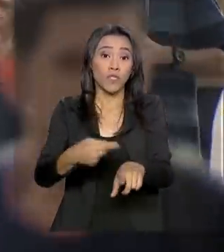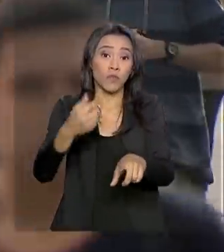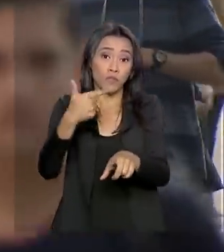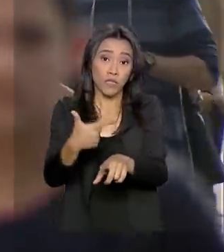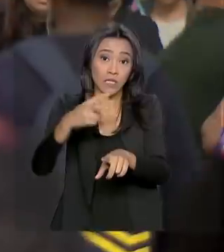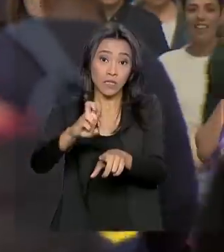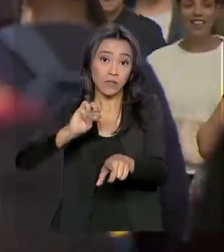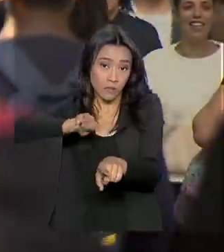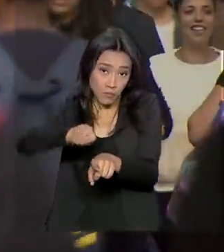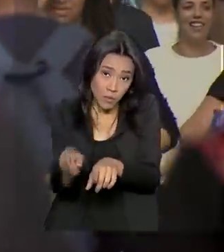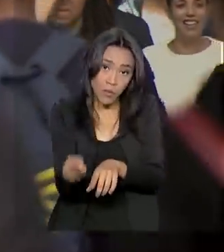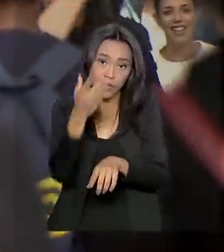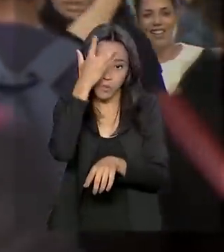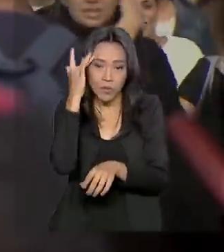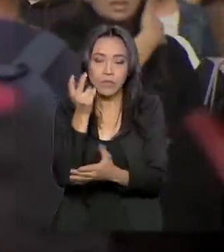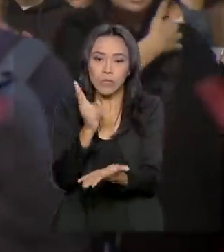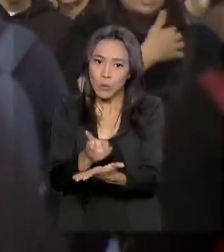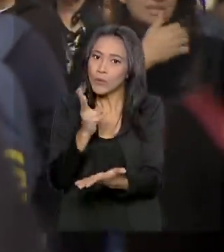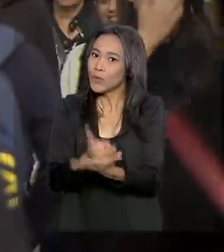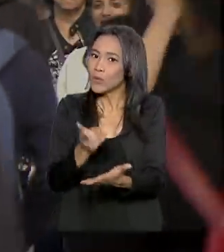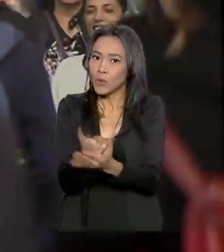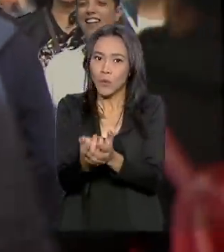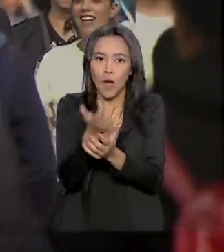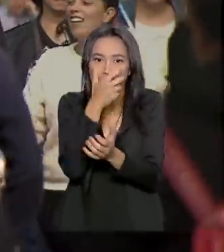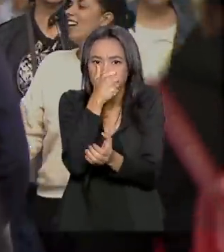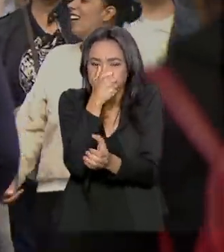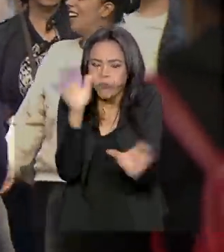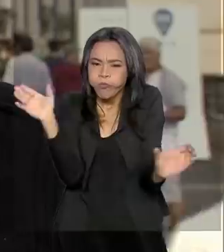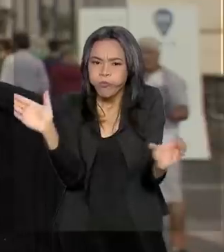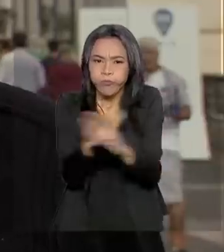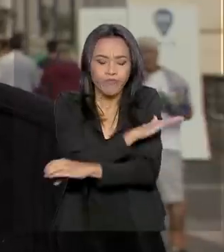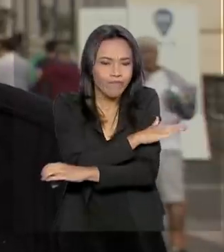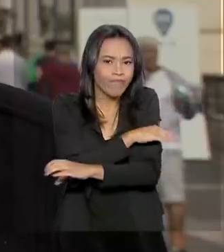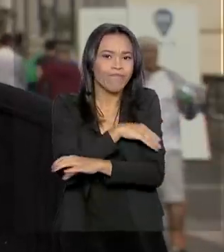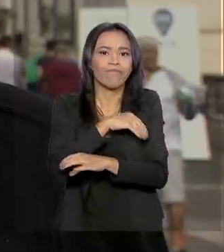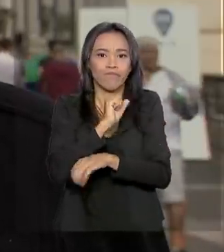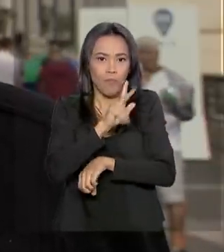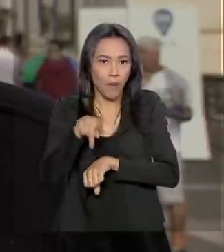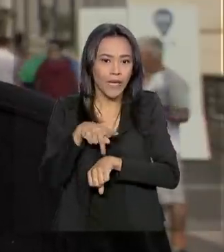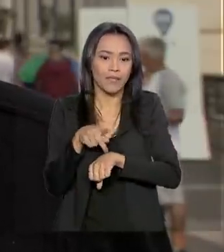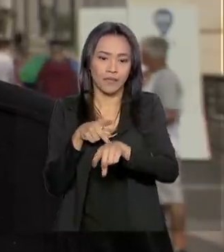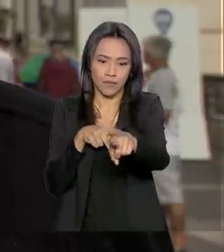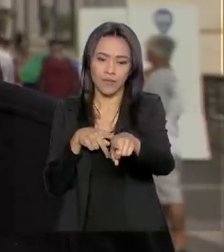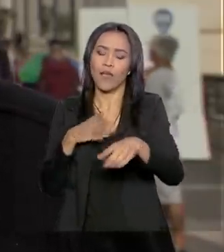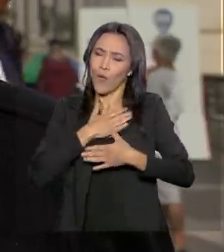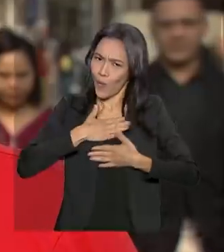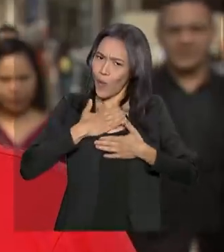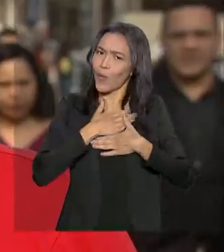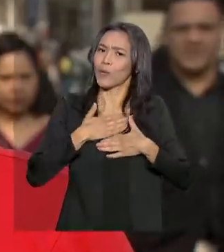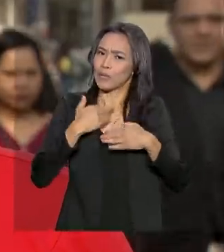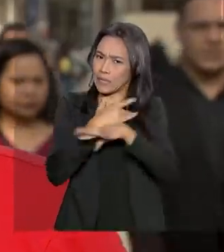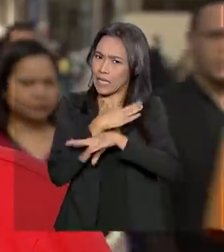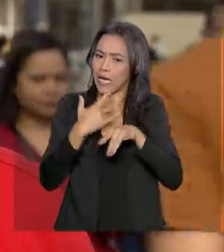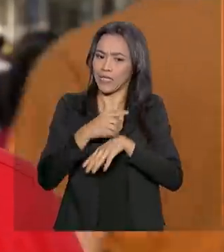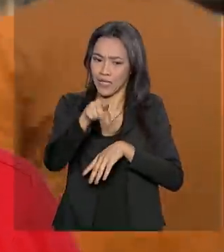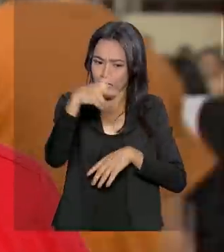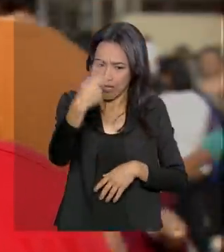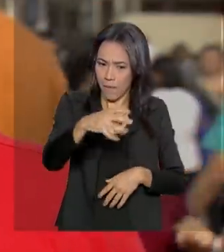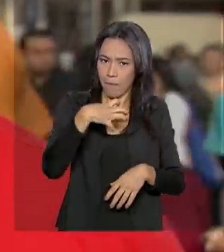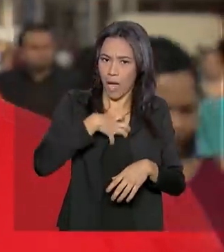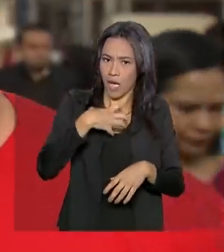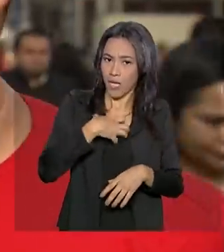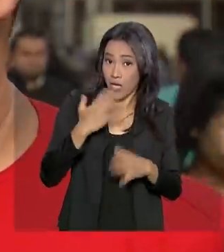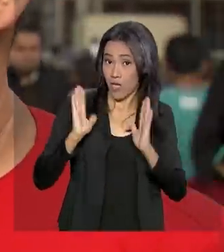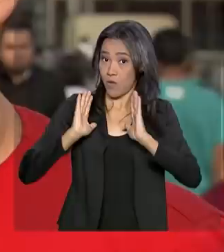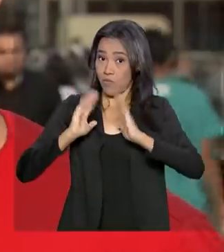de pessoas e continua sendo a mais populosa do país. Muito grande. Eu gosto da cidade grande. Sou baiança da Bahia e